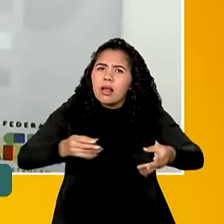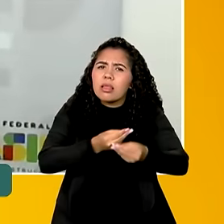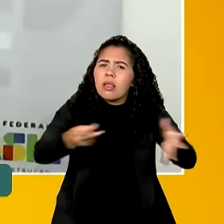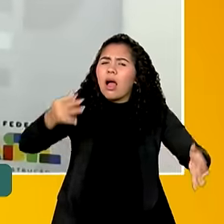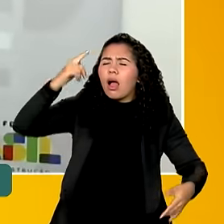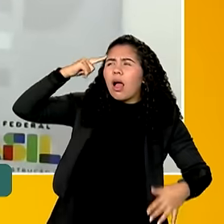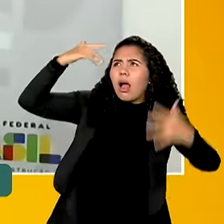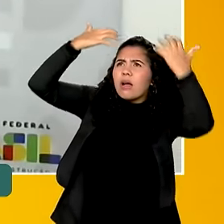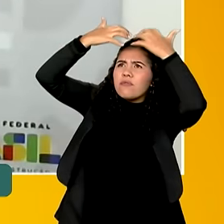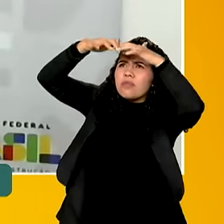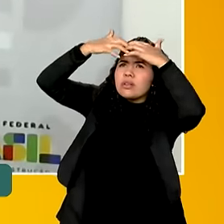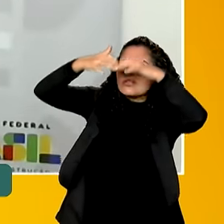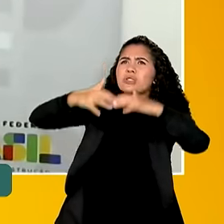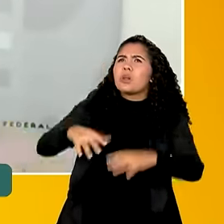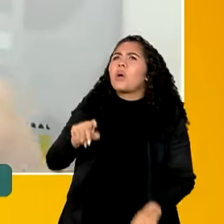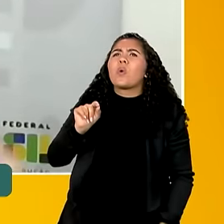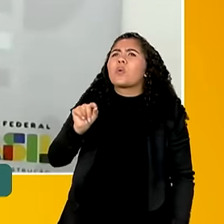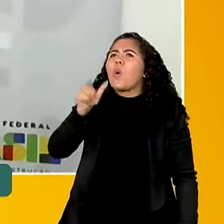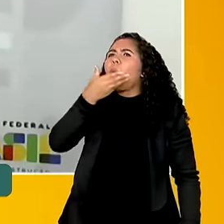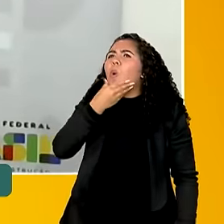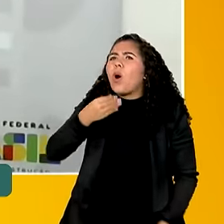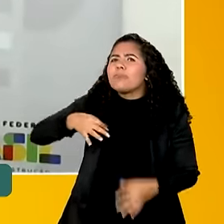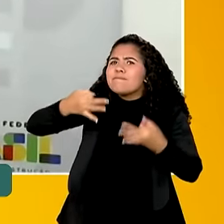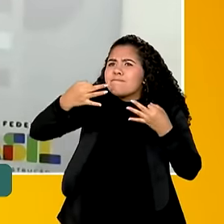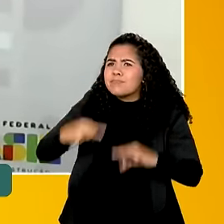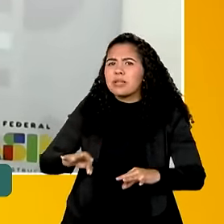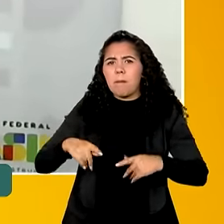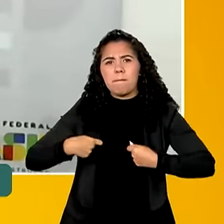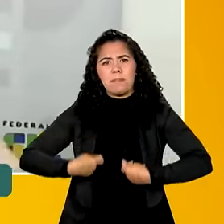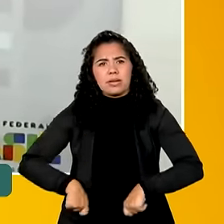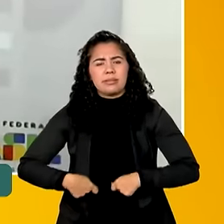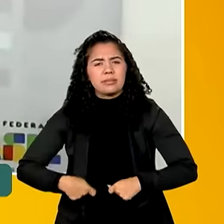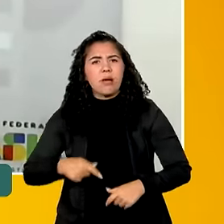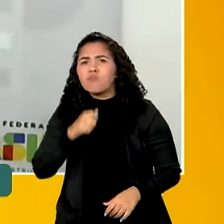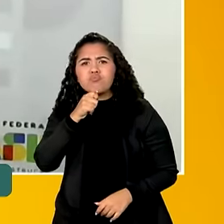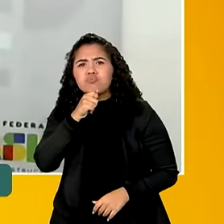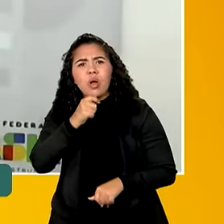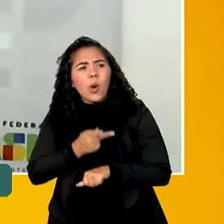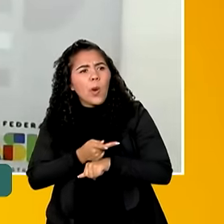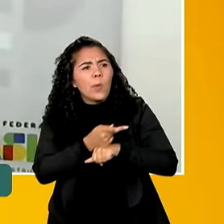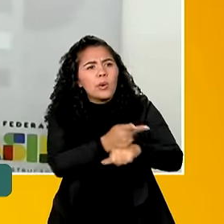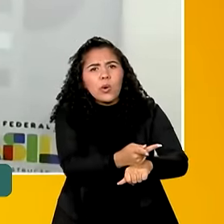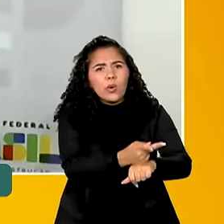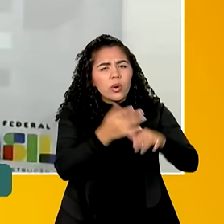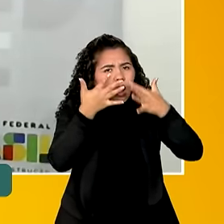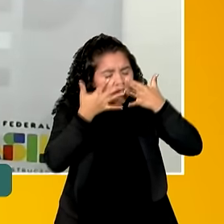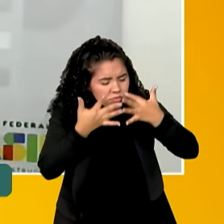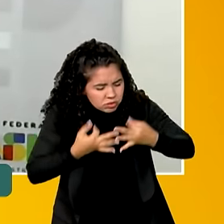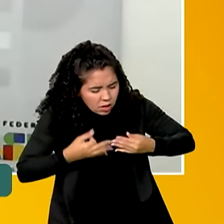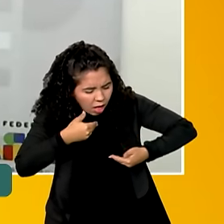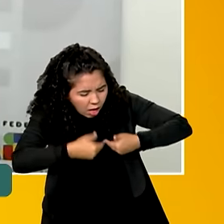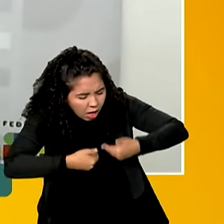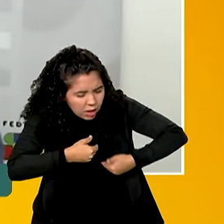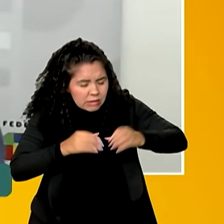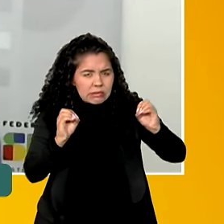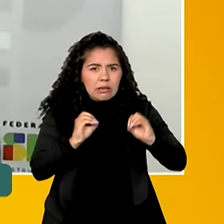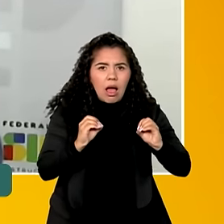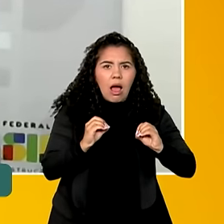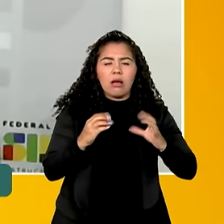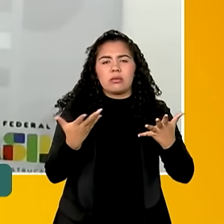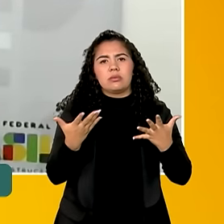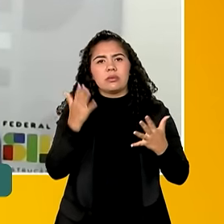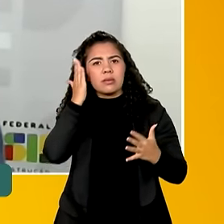homem de verdade é esse que eu preciso ser que não busca práticas de cuidado. Muitas vezes a gente vê que cuidado,